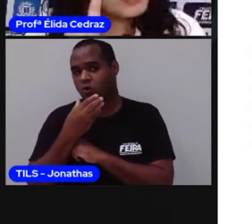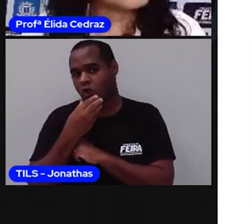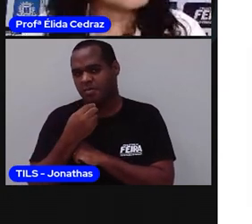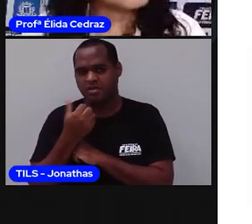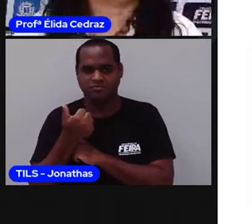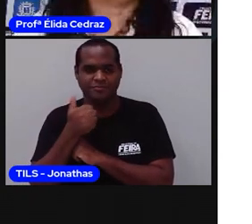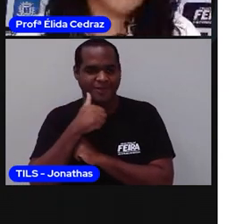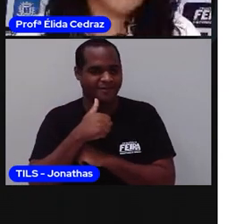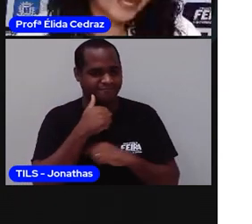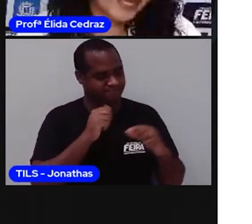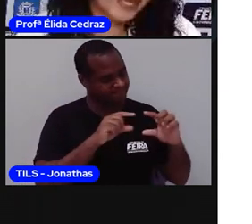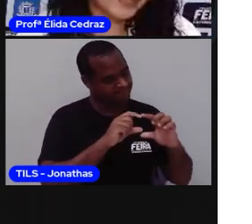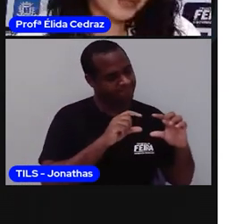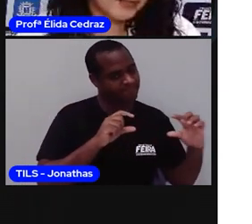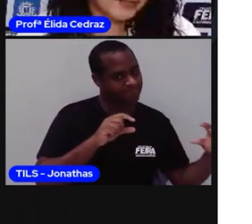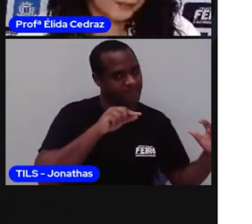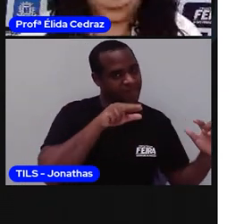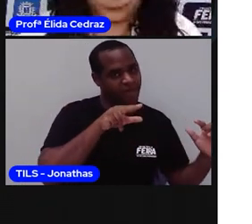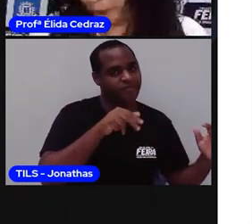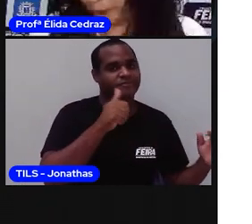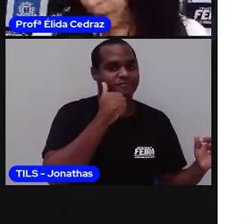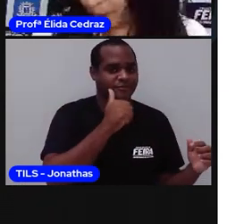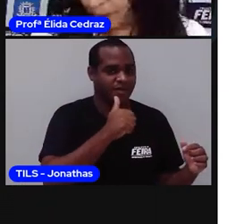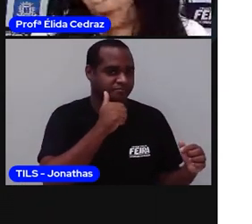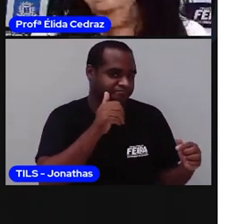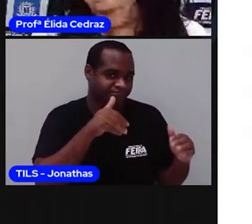quadradinho para cada irmão.